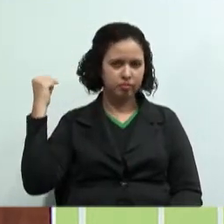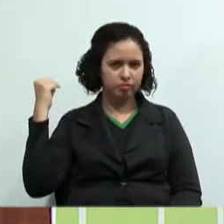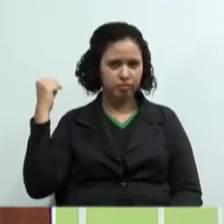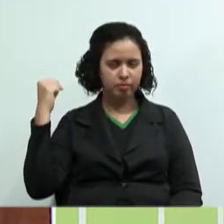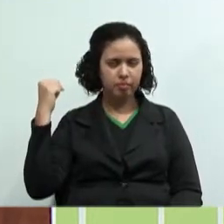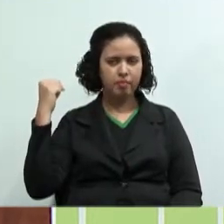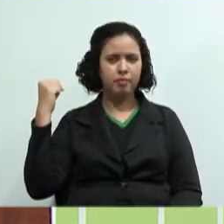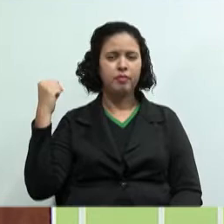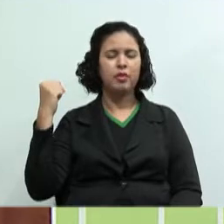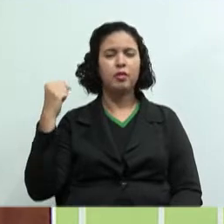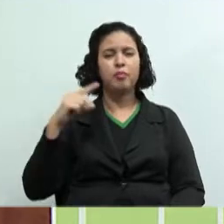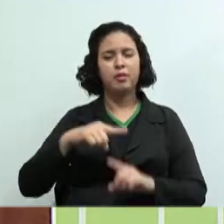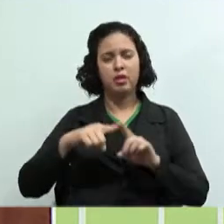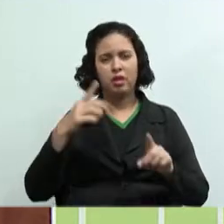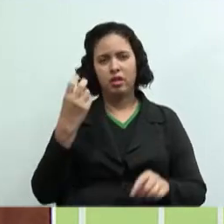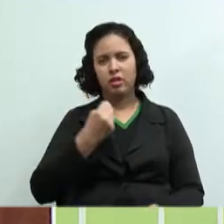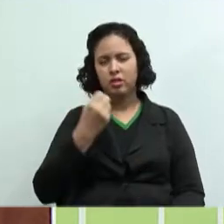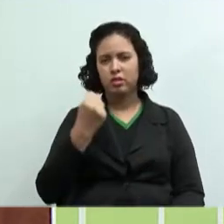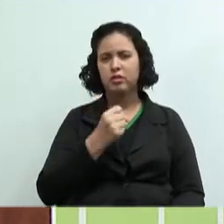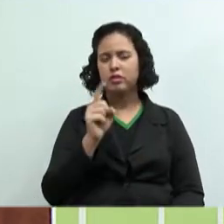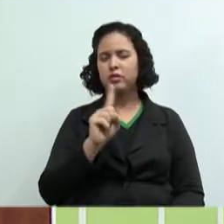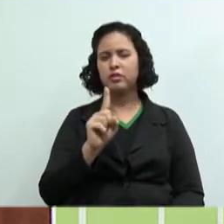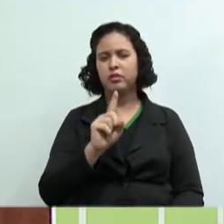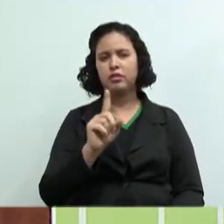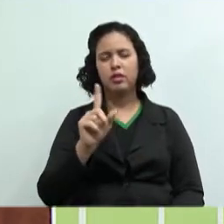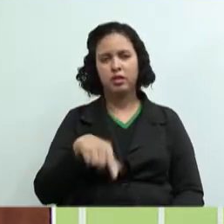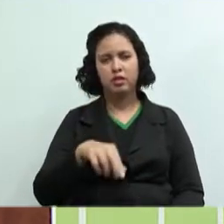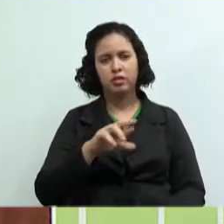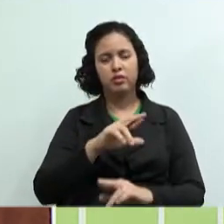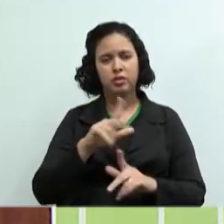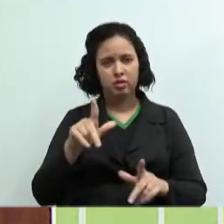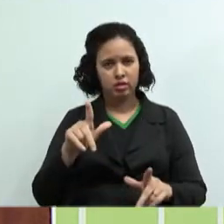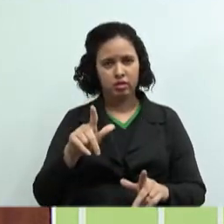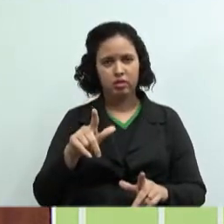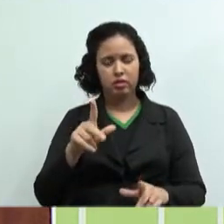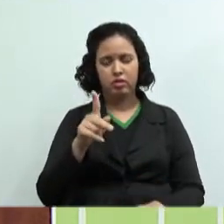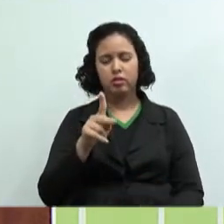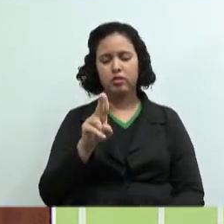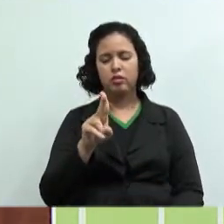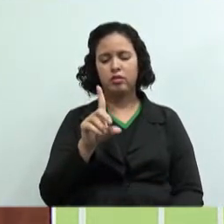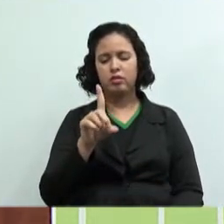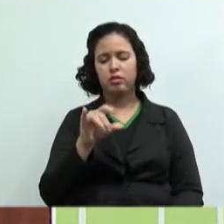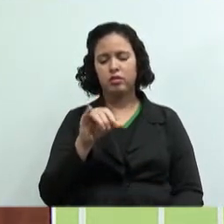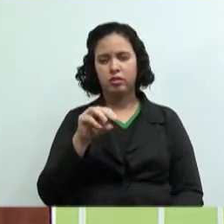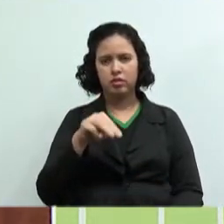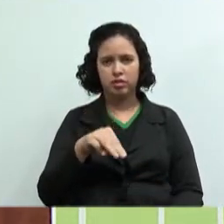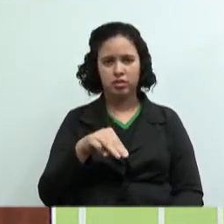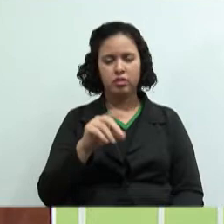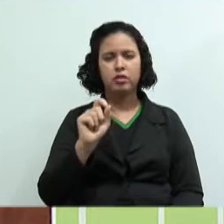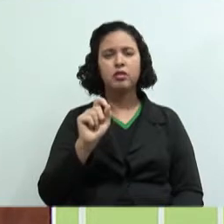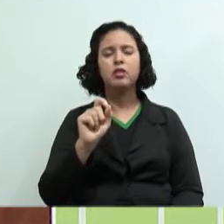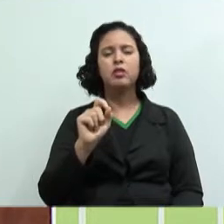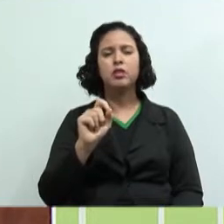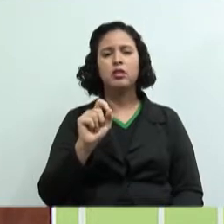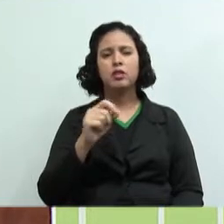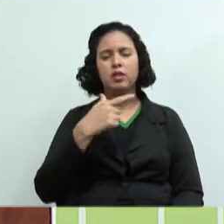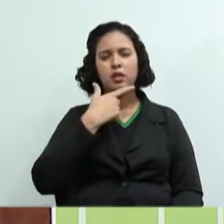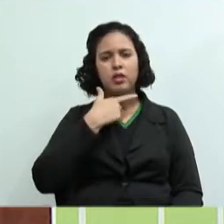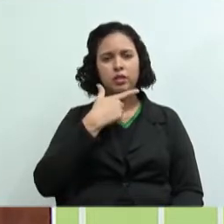cidade que eu morava não tinha leite condensado, certo? Era pudim de queijo. Então, o que acontece? Eu preciso,